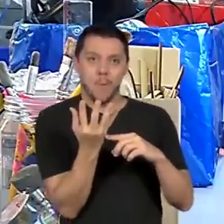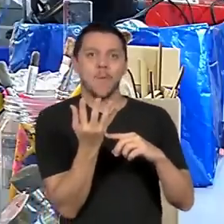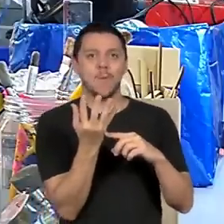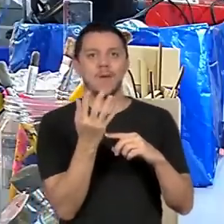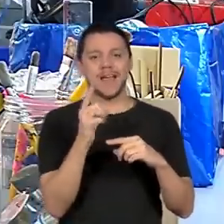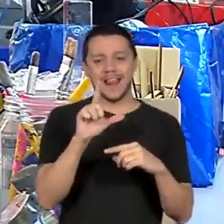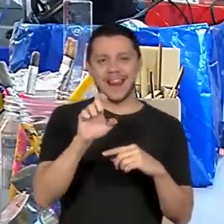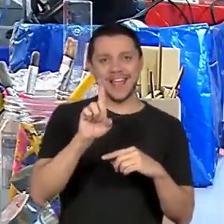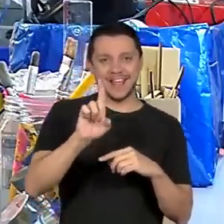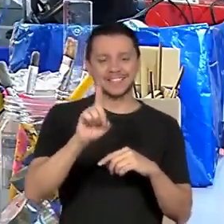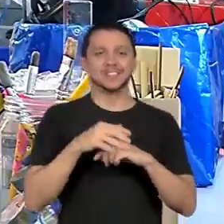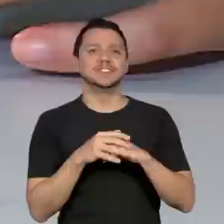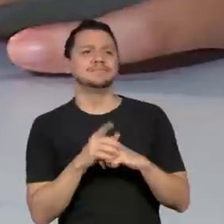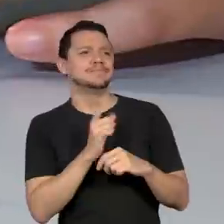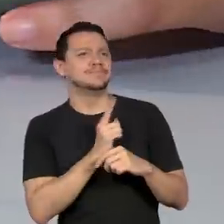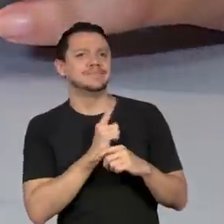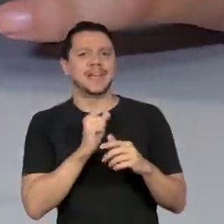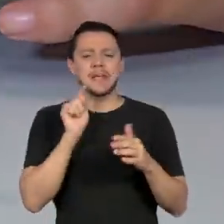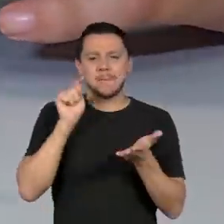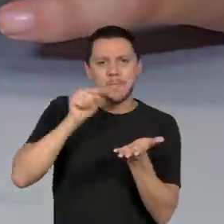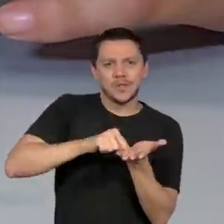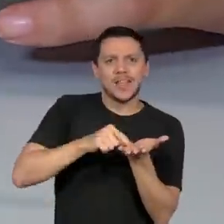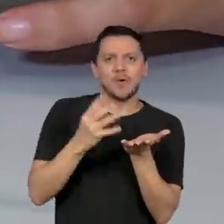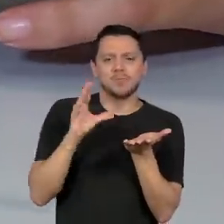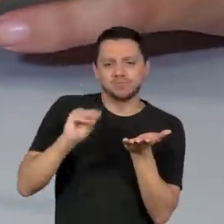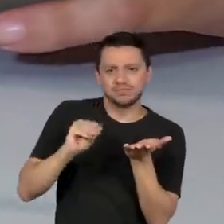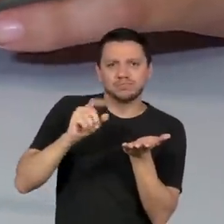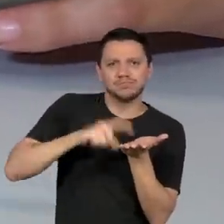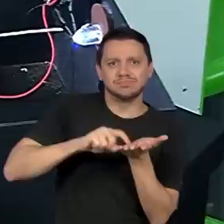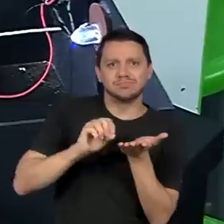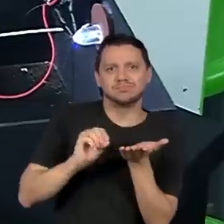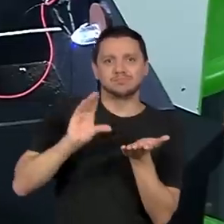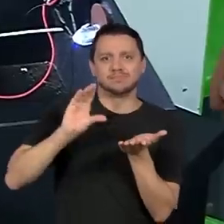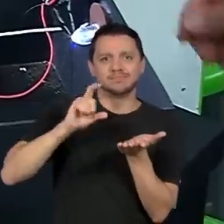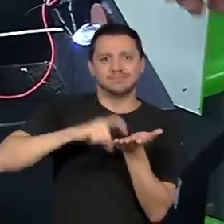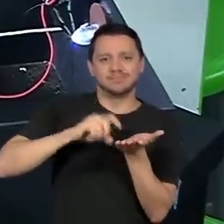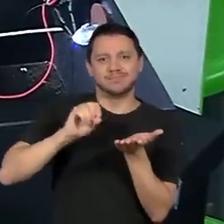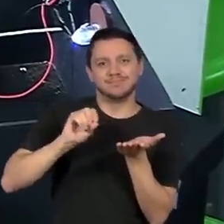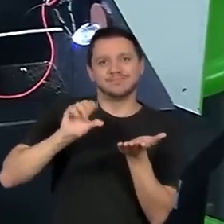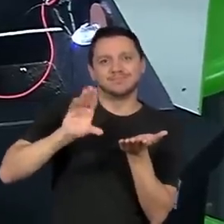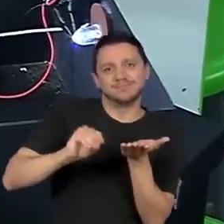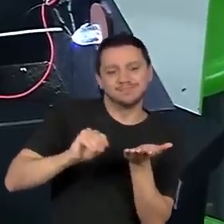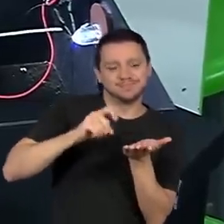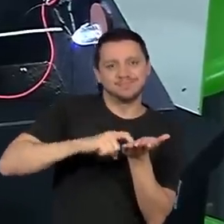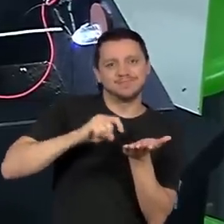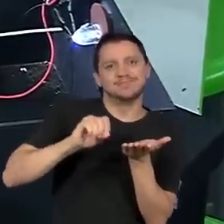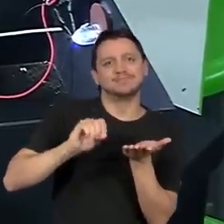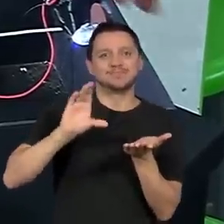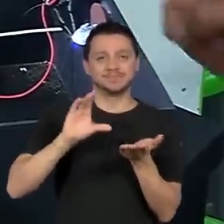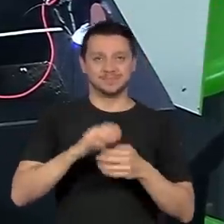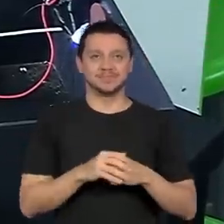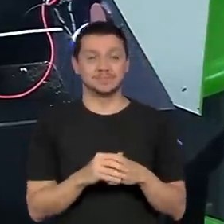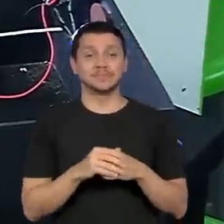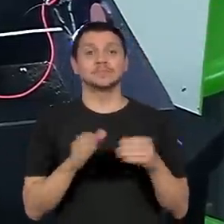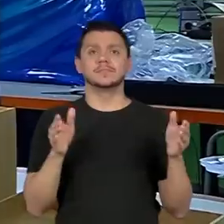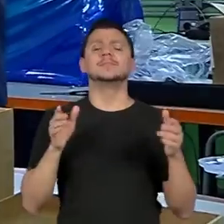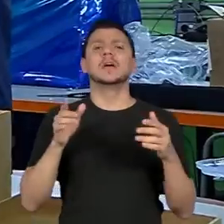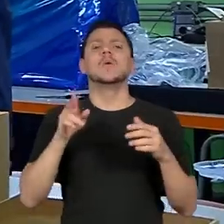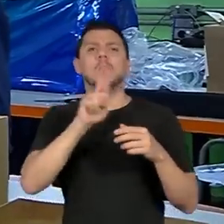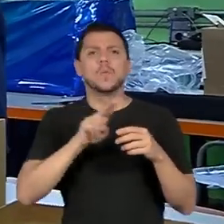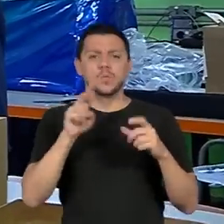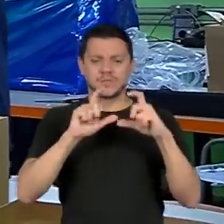botões, liga e desliga. O circuito eletrônico é usado para criar a caixa de fases da Lua.